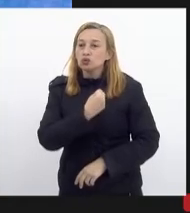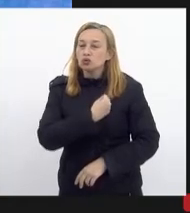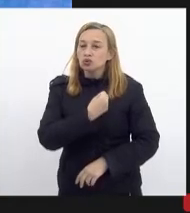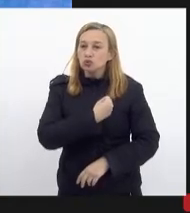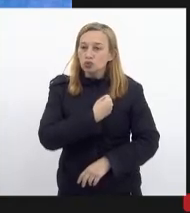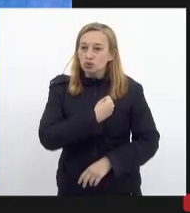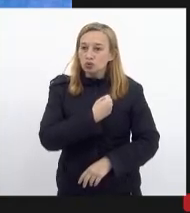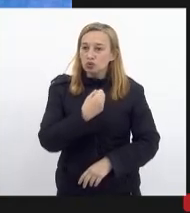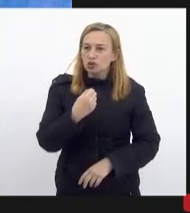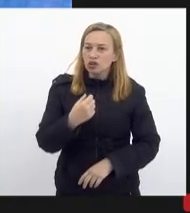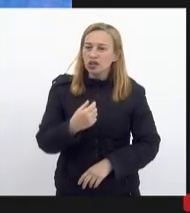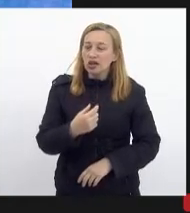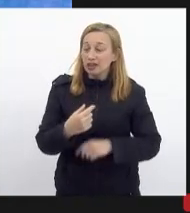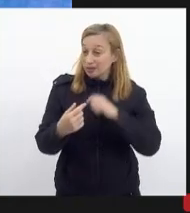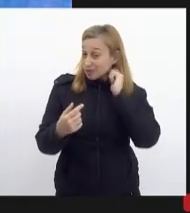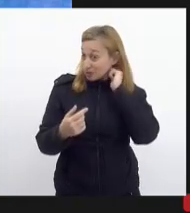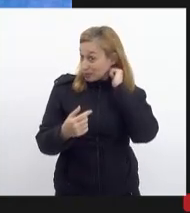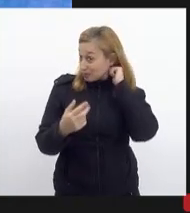da Carta e...